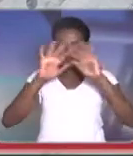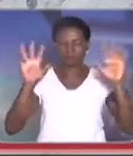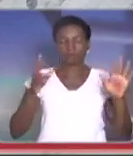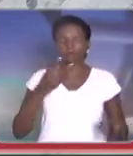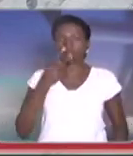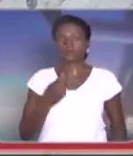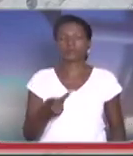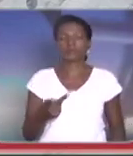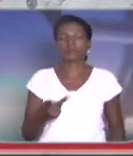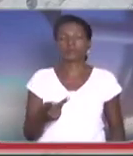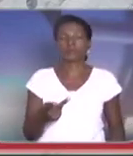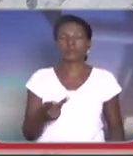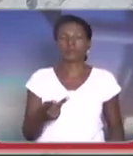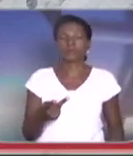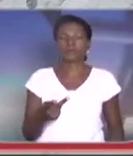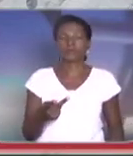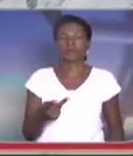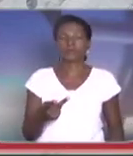mundo...